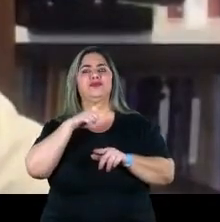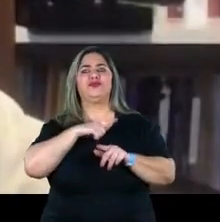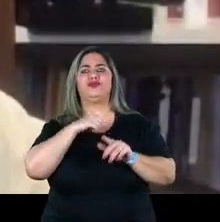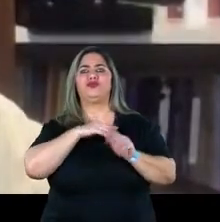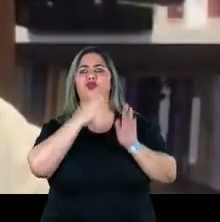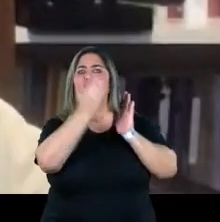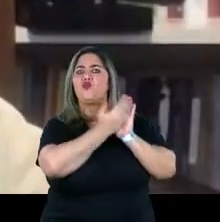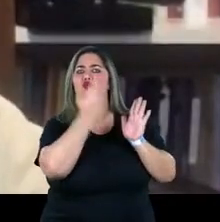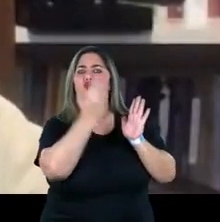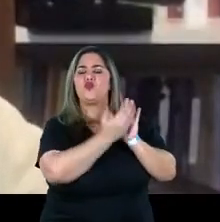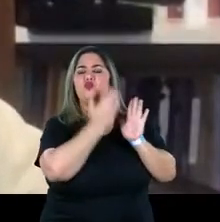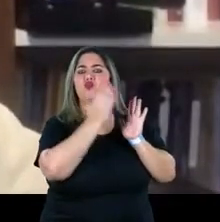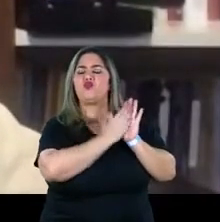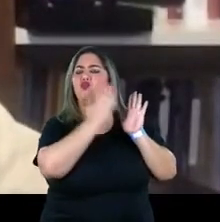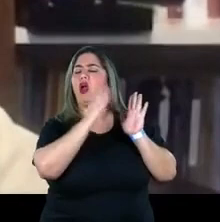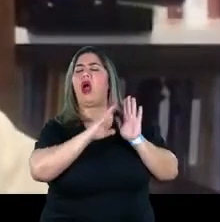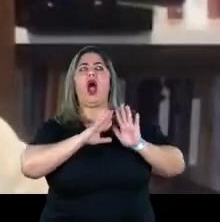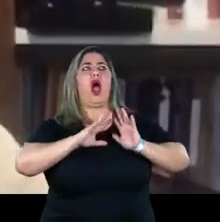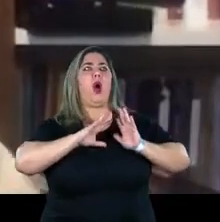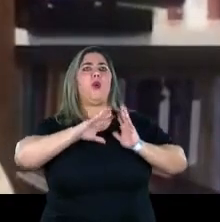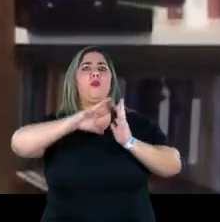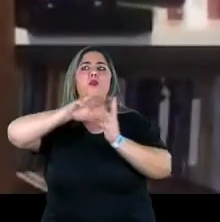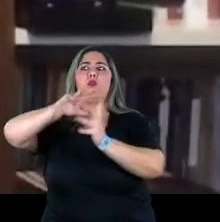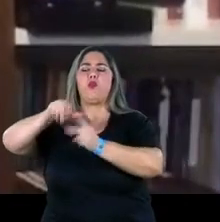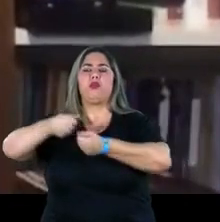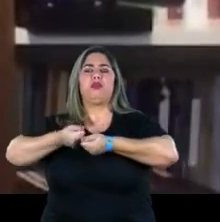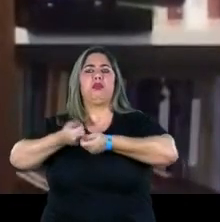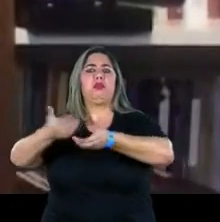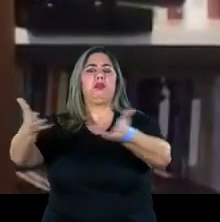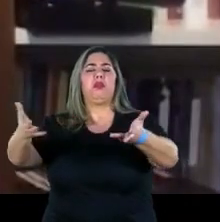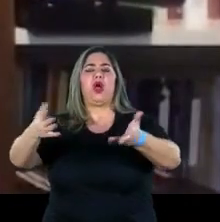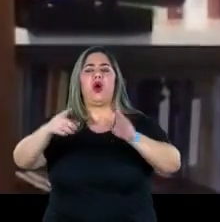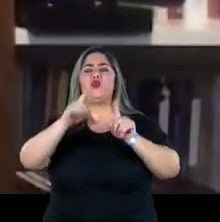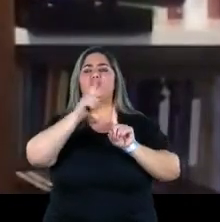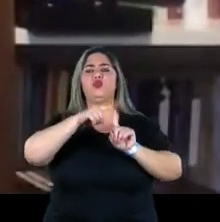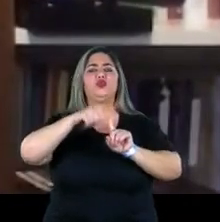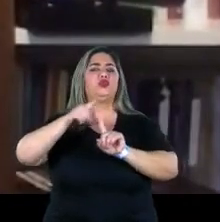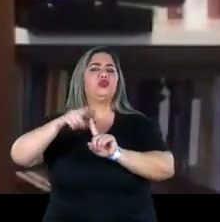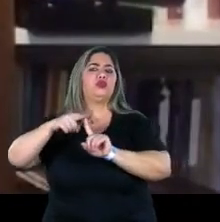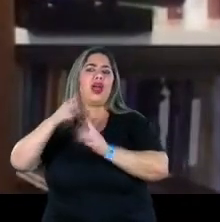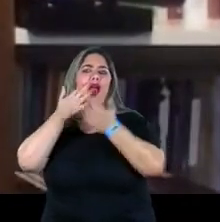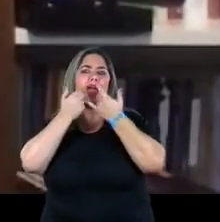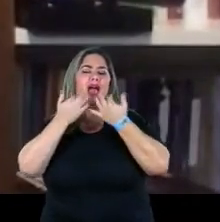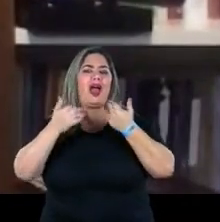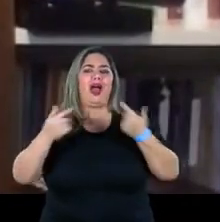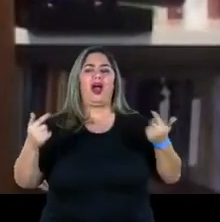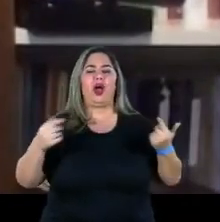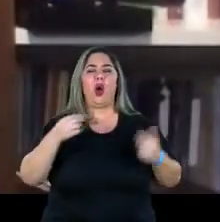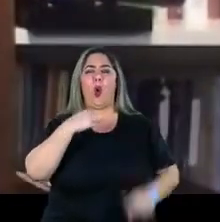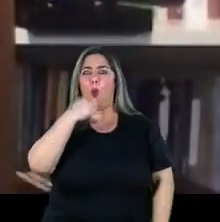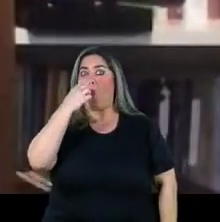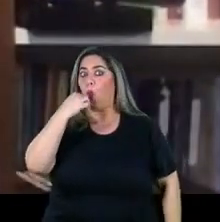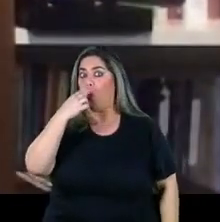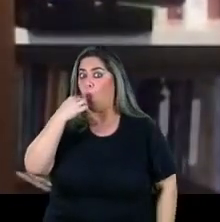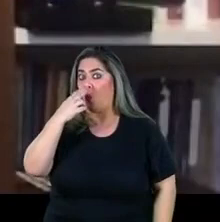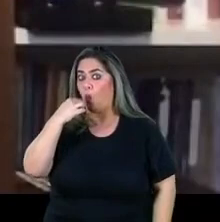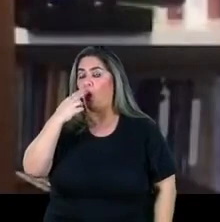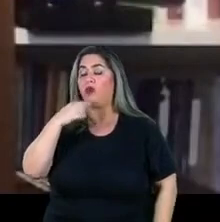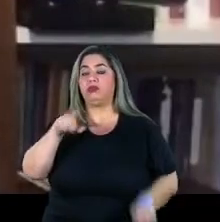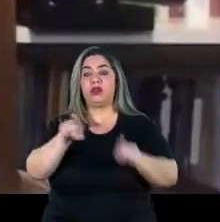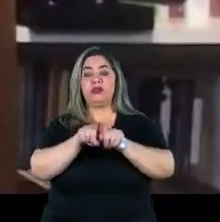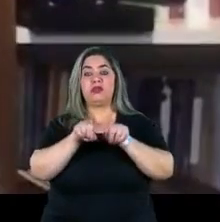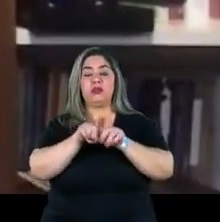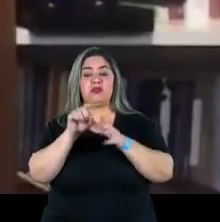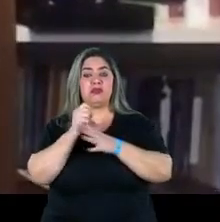exemplar para o mundo inteiro sobre a questão do tipo de alimento, que não é só um problema. A questão da nutrição e da